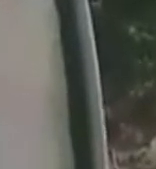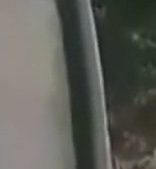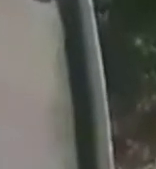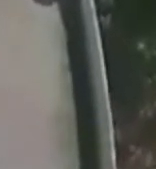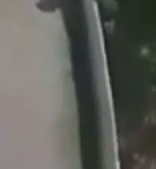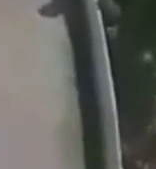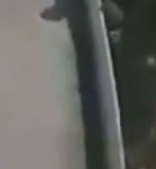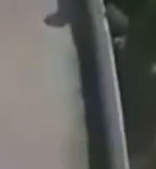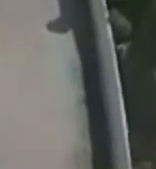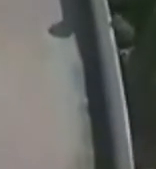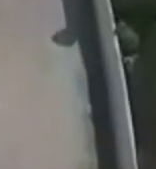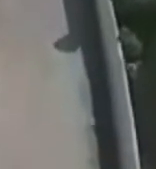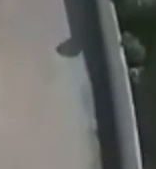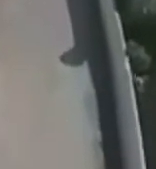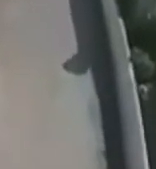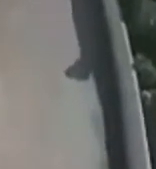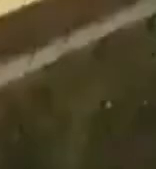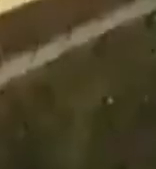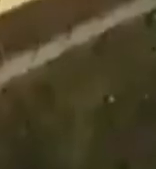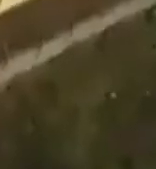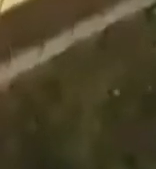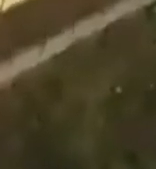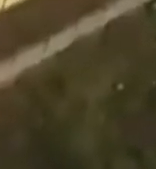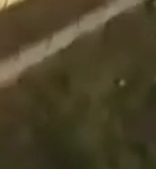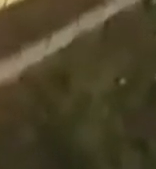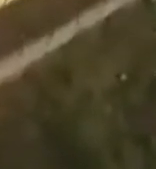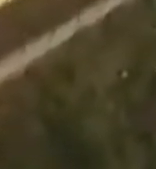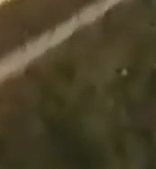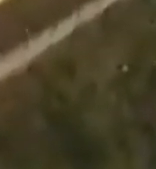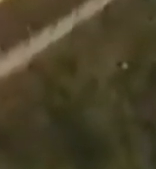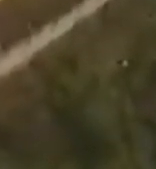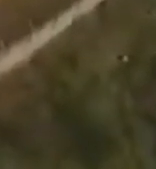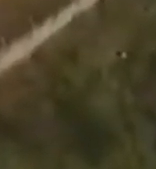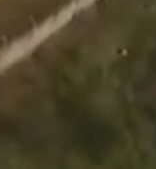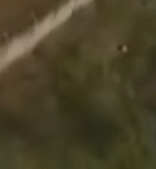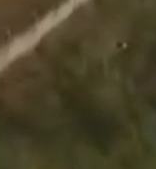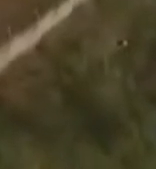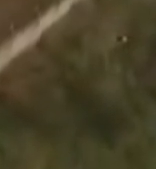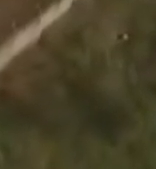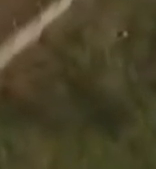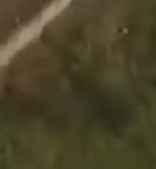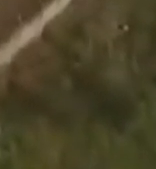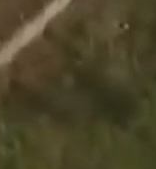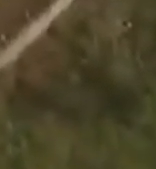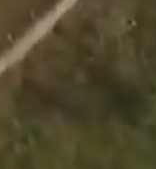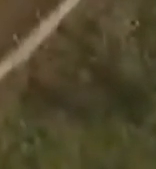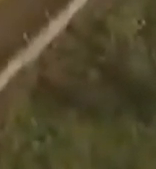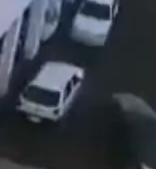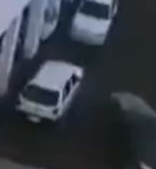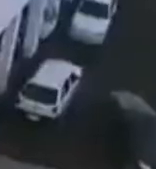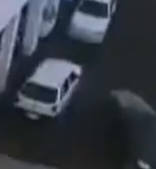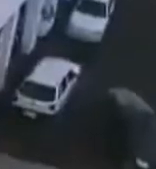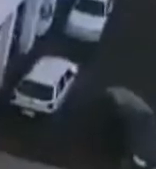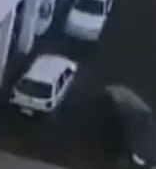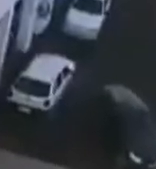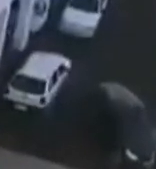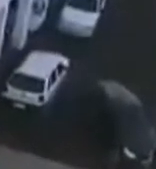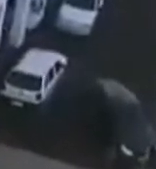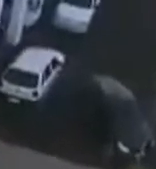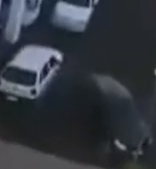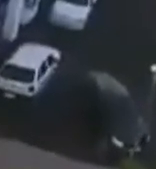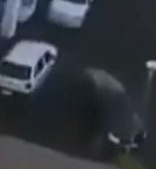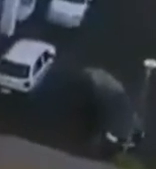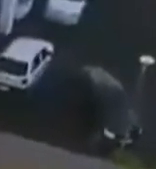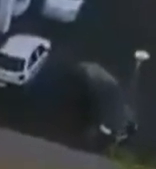Escola Luiz Franzoi foi construída e a Escola Dolores Krauss foi totalmente reformada. Em 2015,